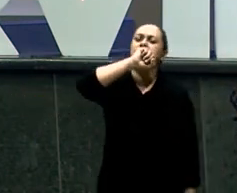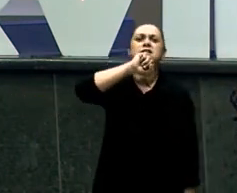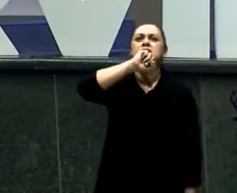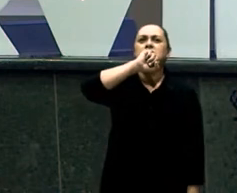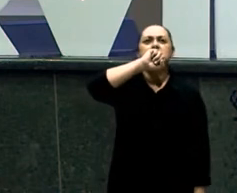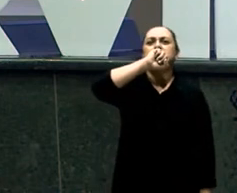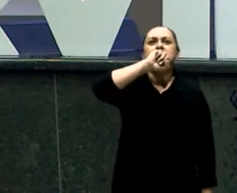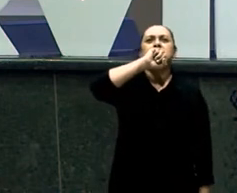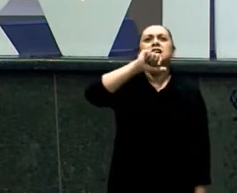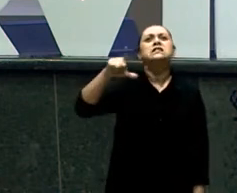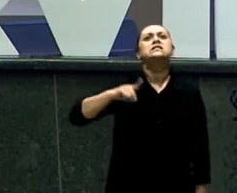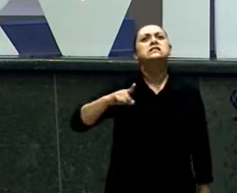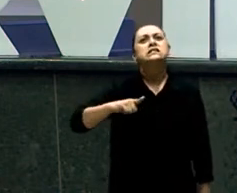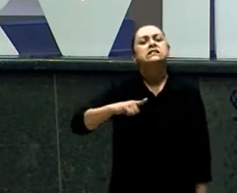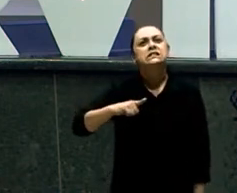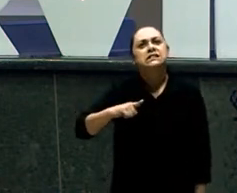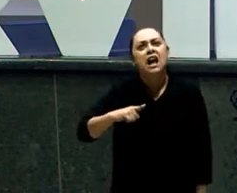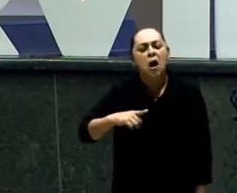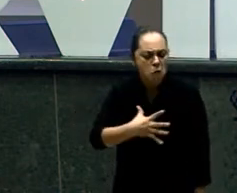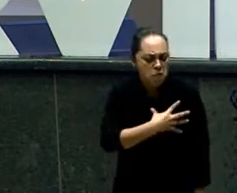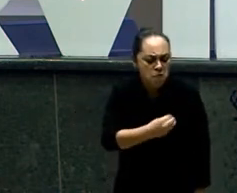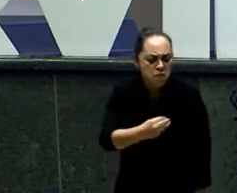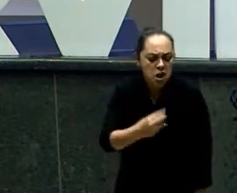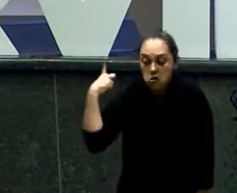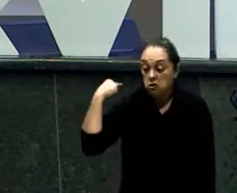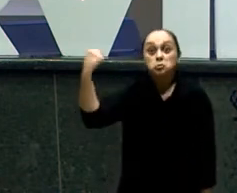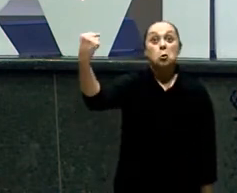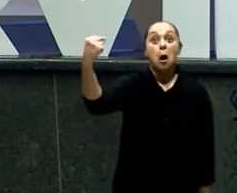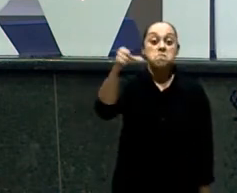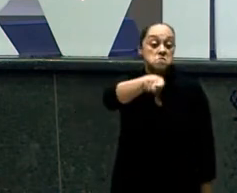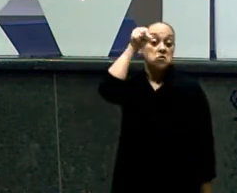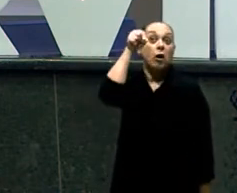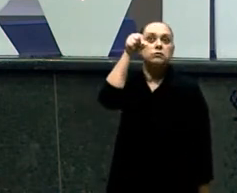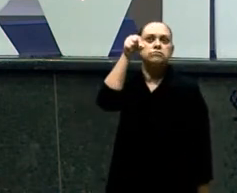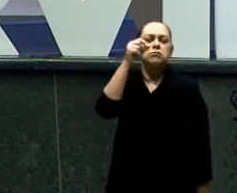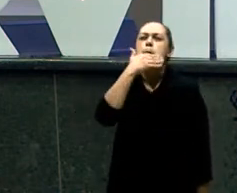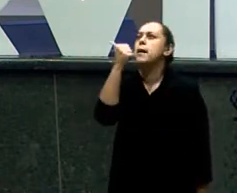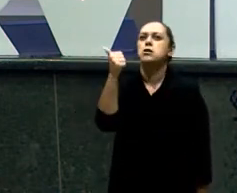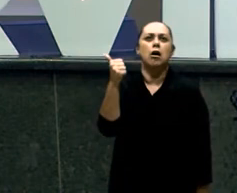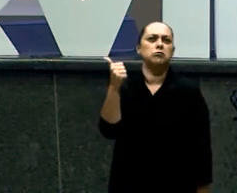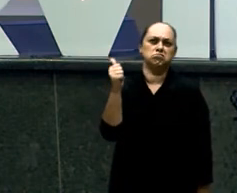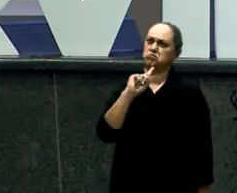Se perguntar Quer ver Eu vou perguntar Só para as mães E para os pais Agora As mães e os pais Aqui tem filhos preferidos?